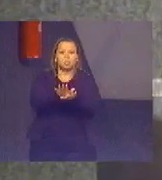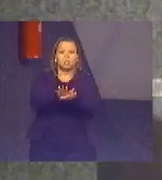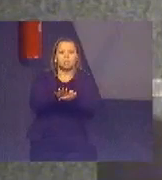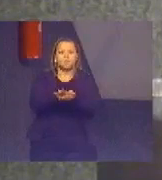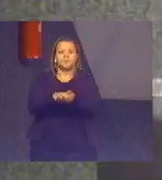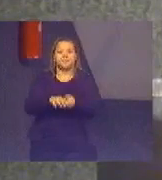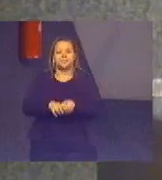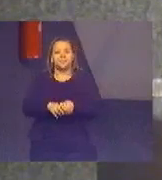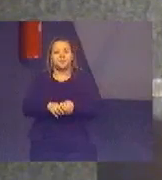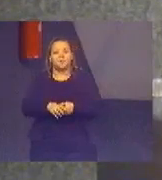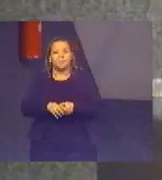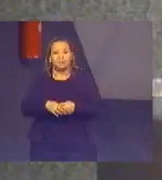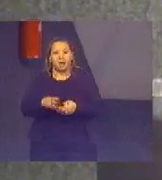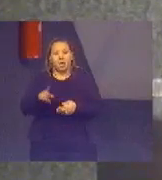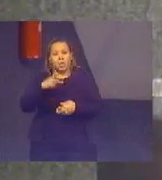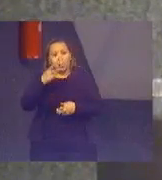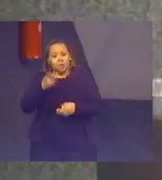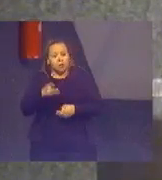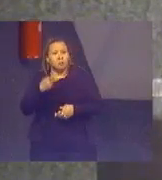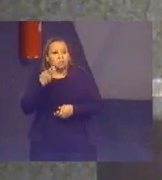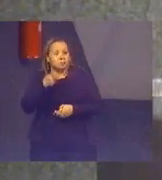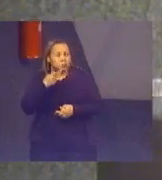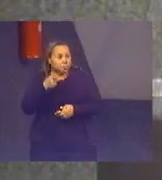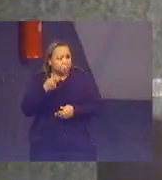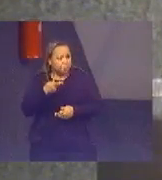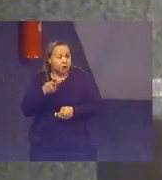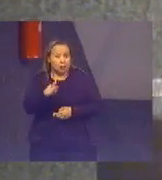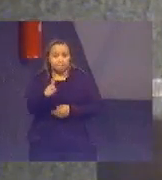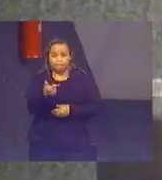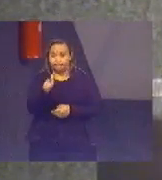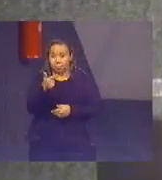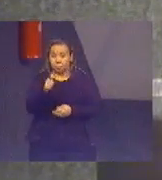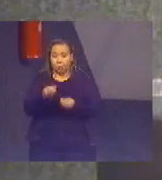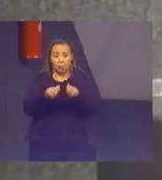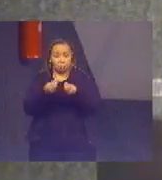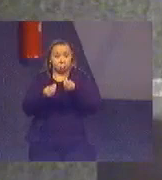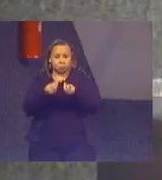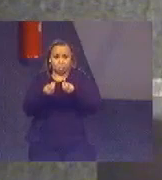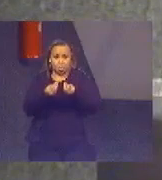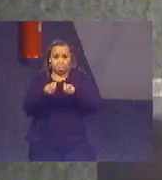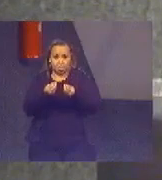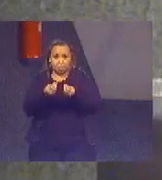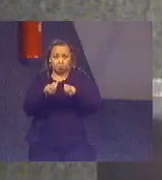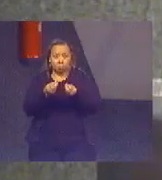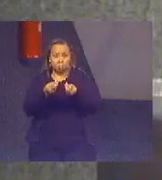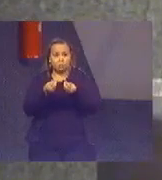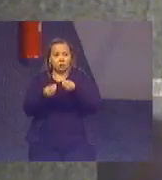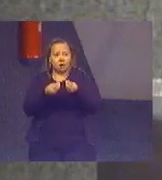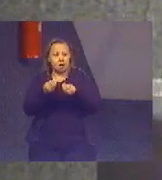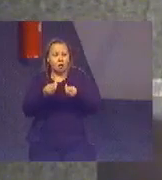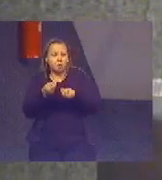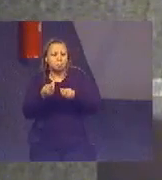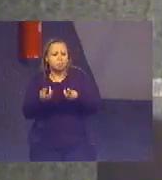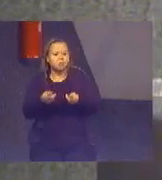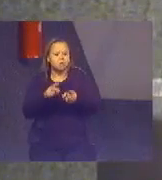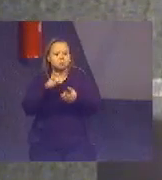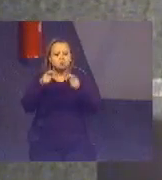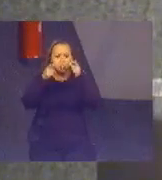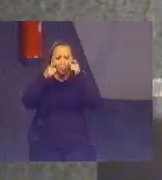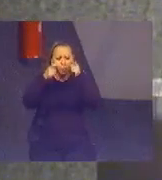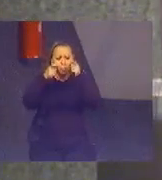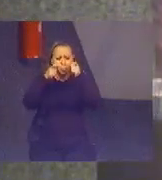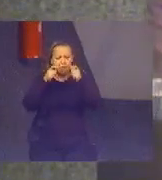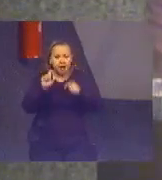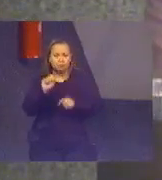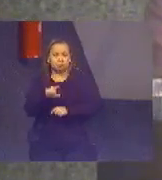Como eu falei anteriormente, as alíquotas não têm como critério a distinção por toxicidade. Ou seja, um